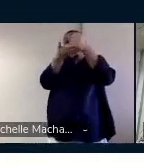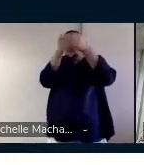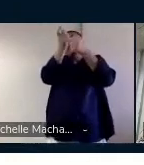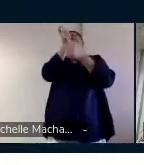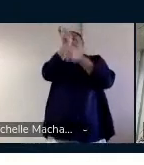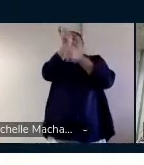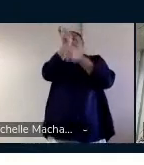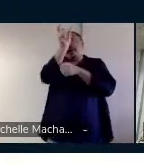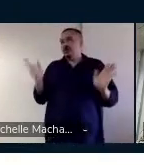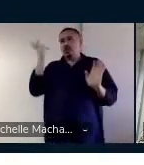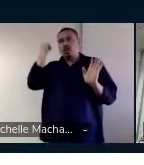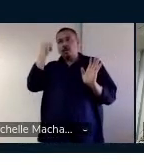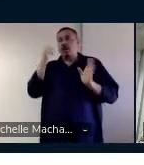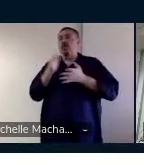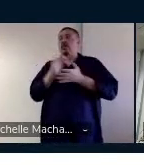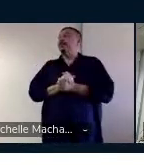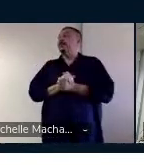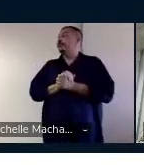palavra.